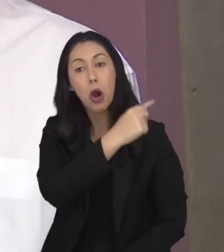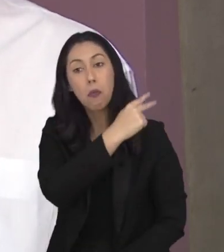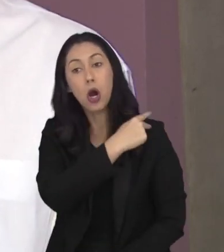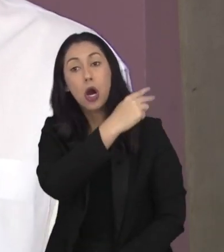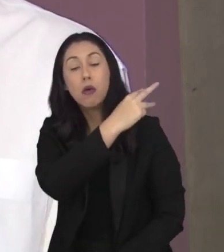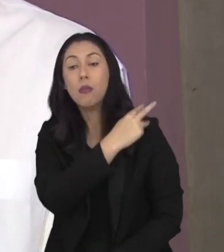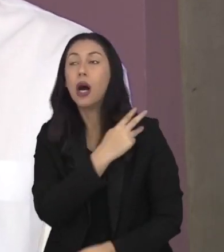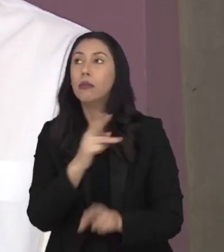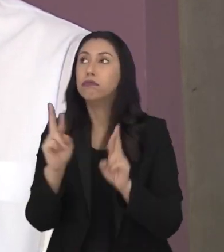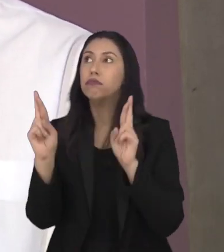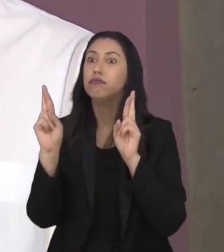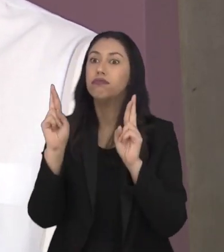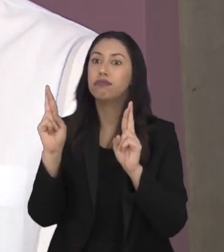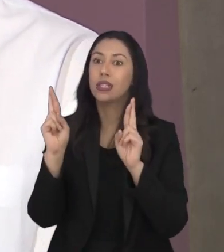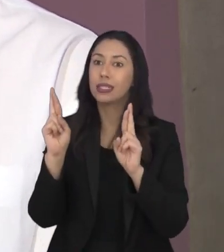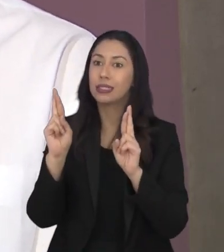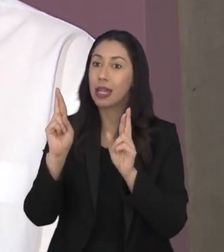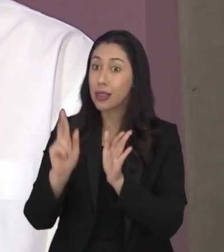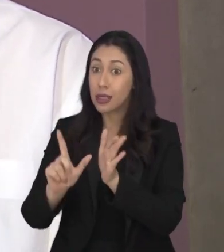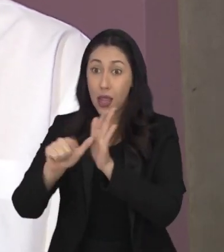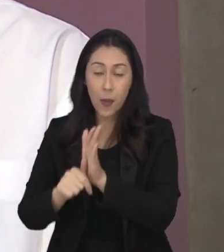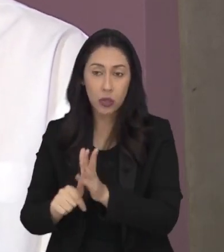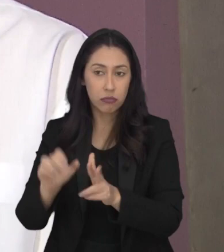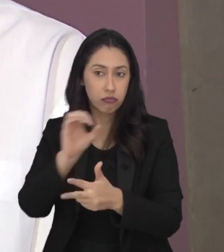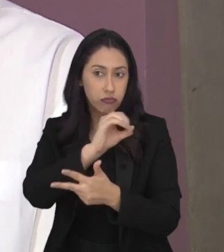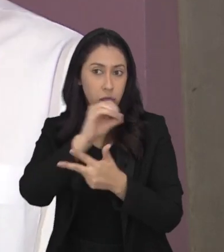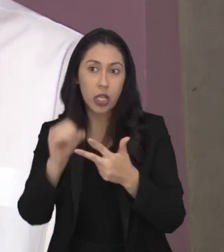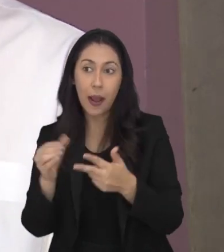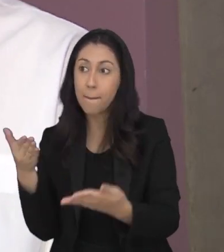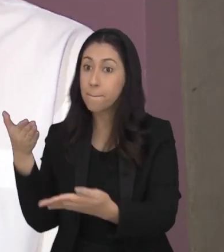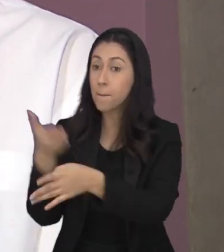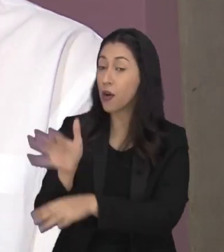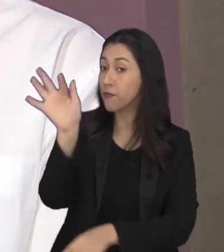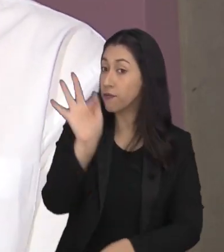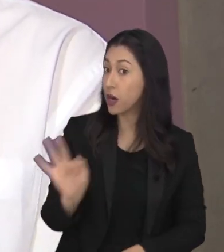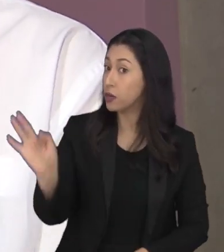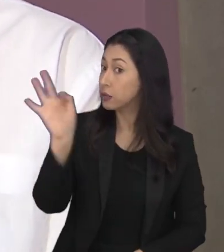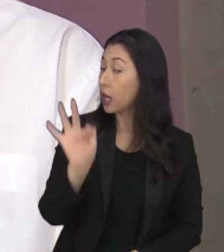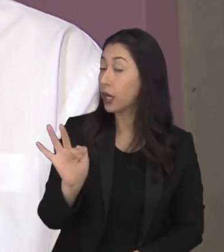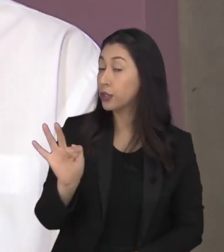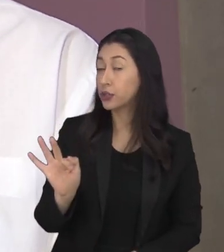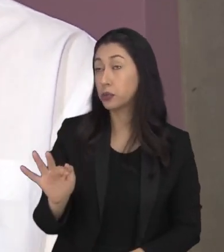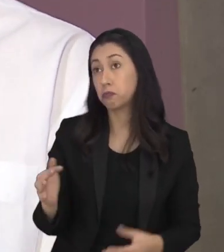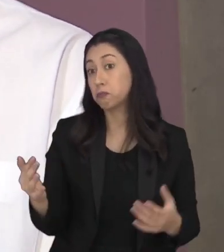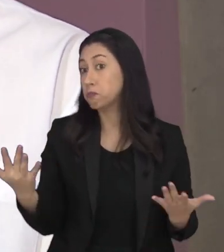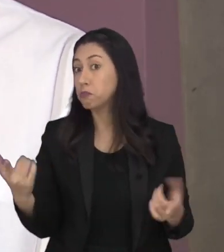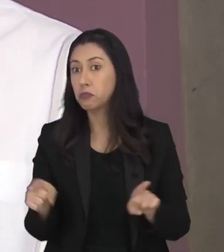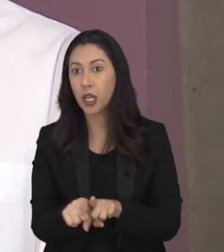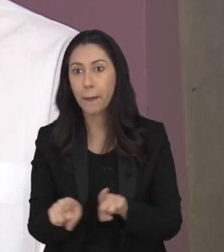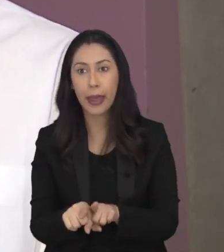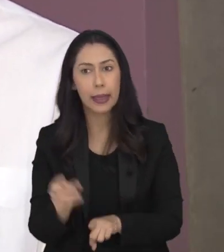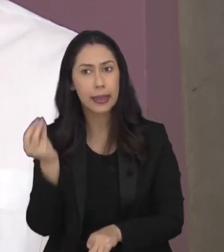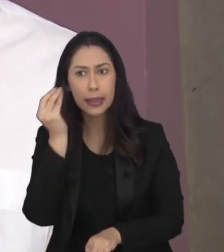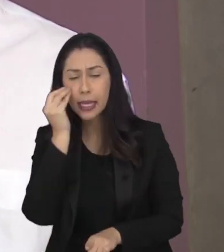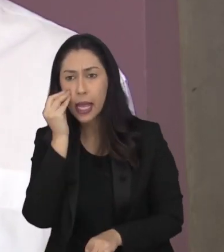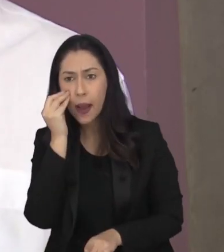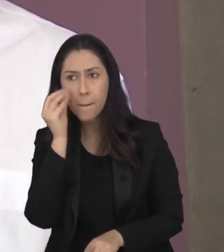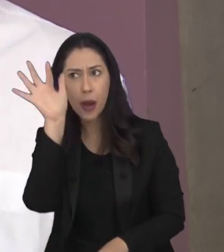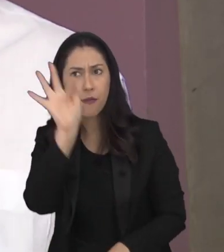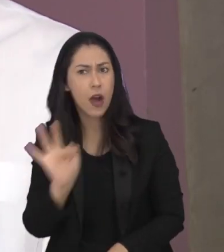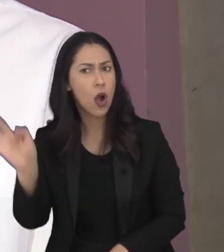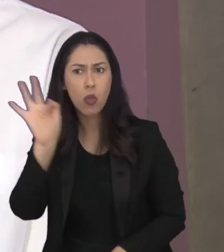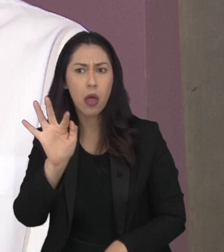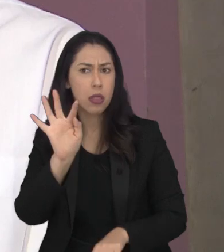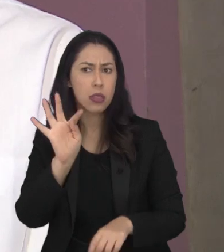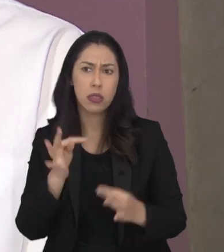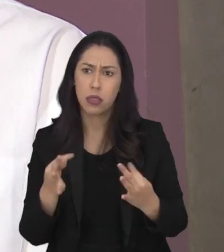tenha a perspectiva de ao fazer o Enem poder ir para a universidade ou eventualmente fazer uma faculdade tecnológica